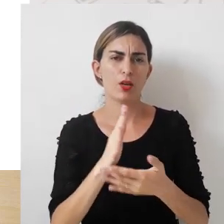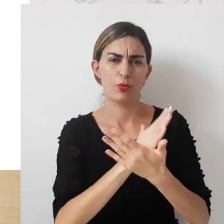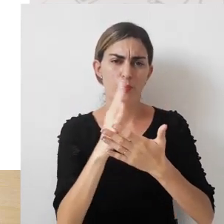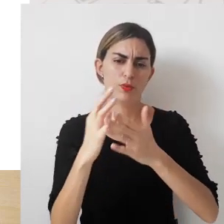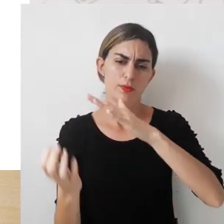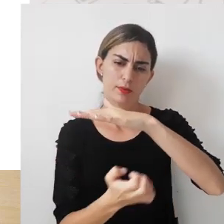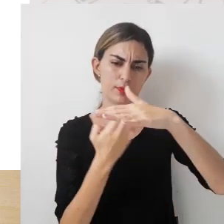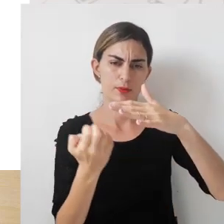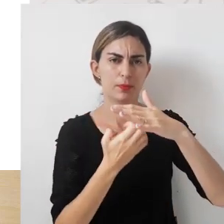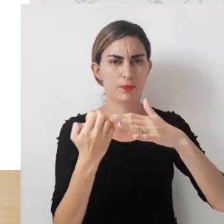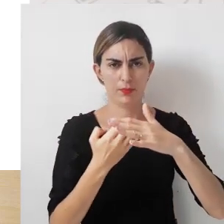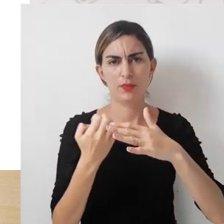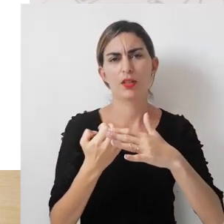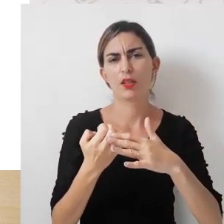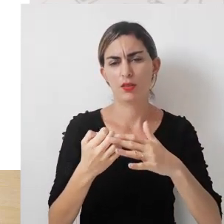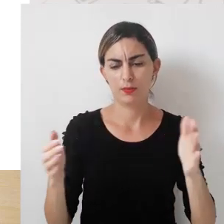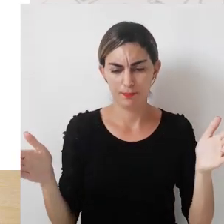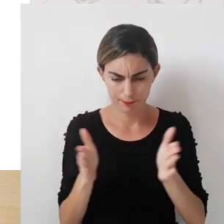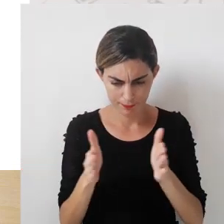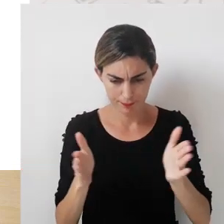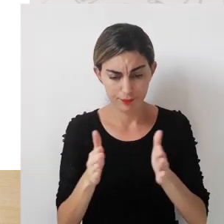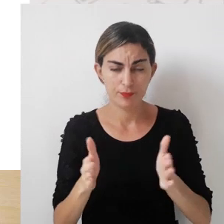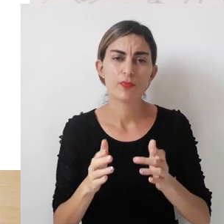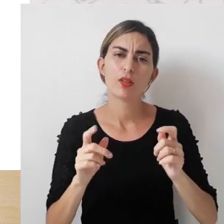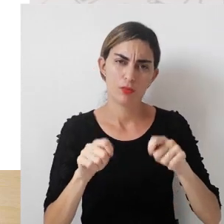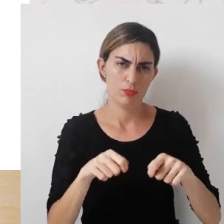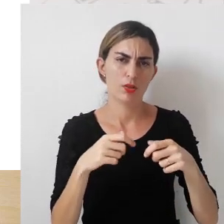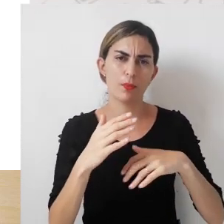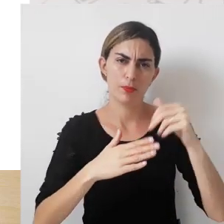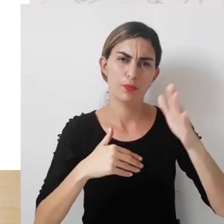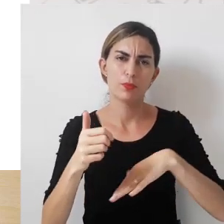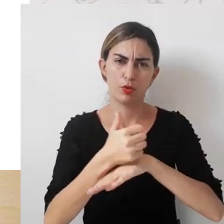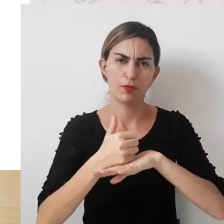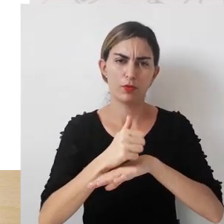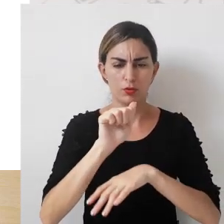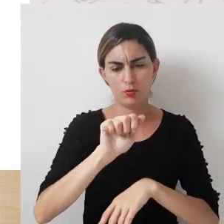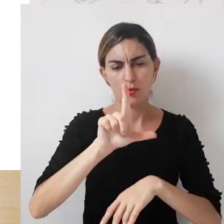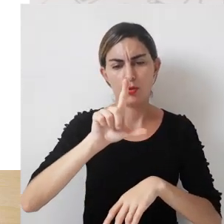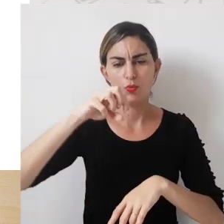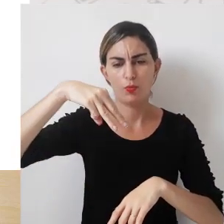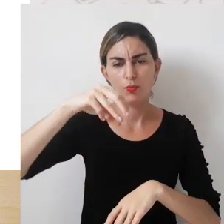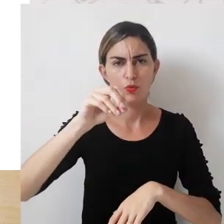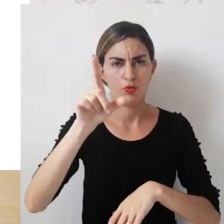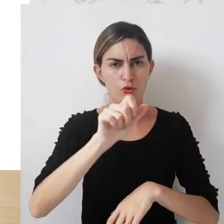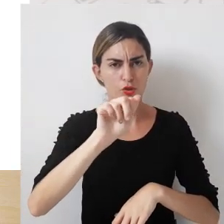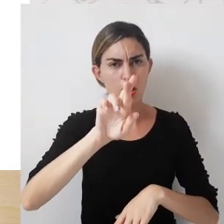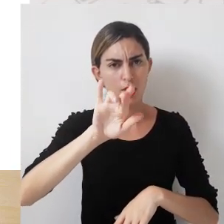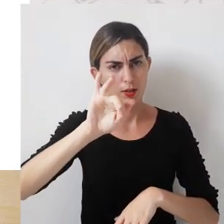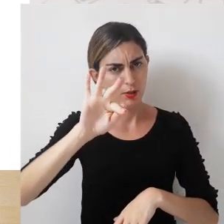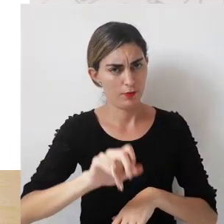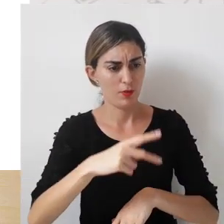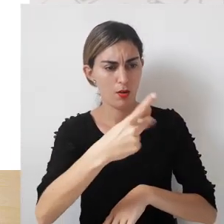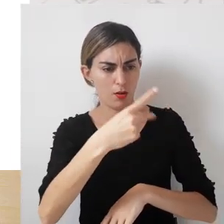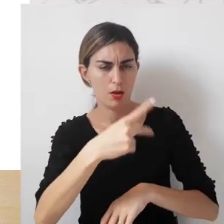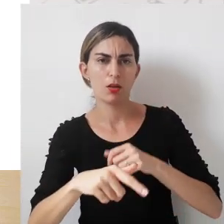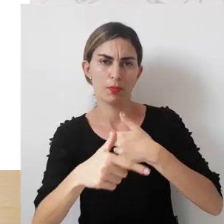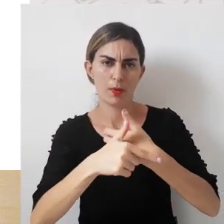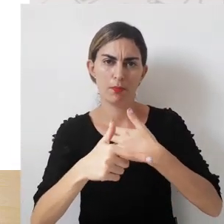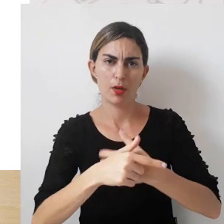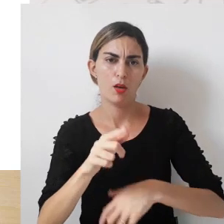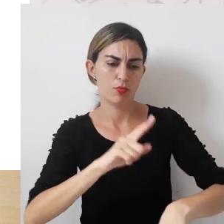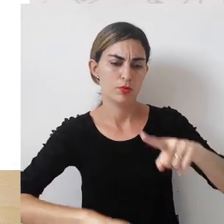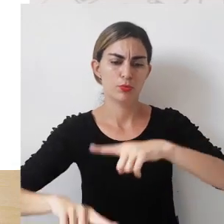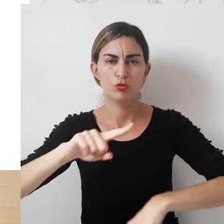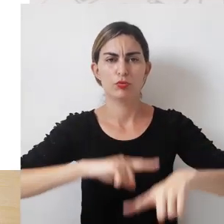porém, algumas empresas, especial de pequeno porte, cabe ao profissional Al Moucharif fazer esse